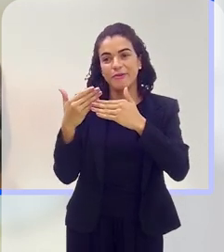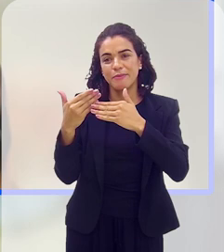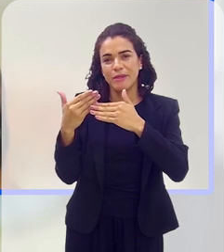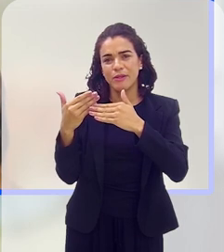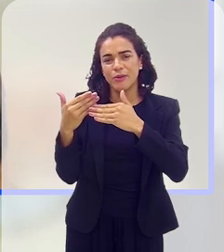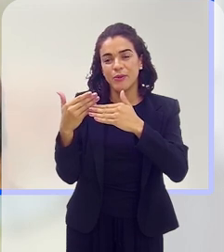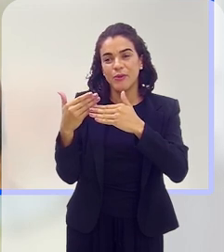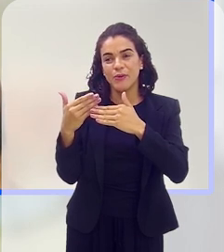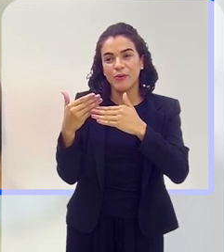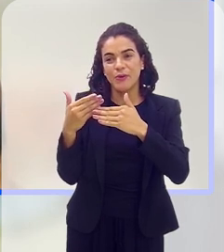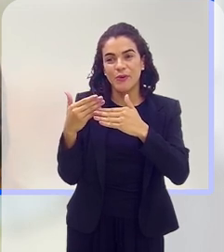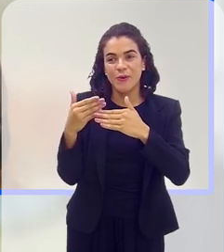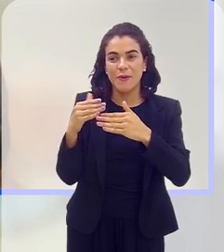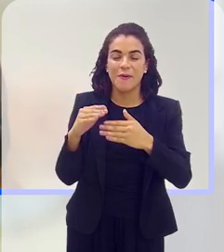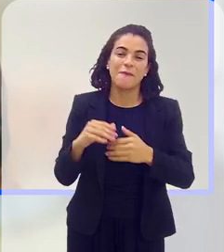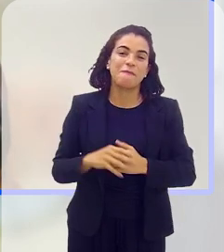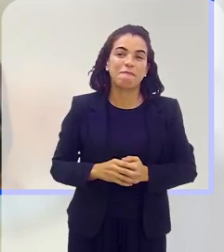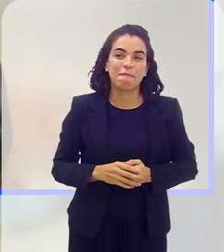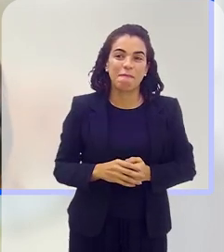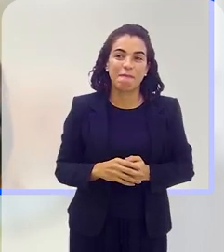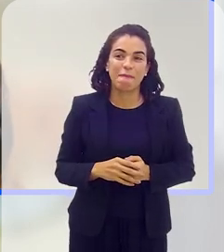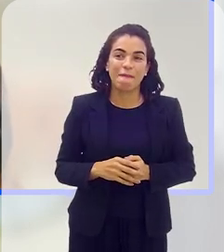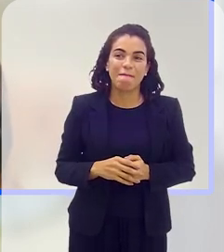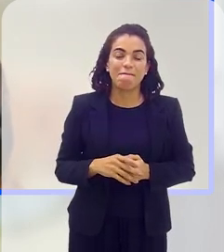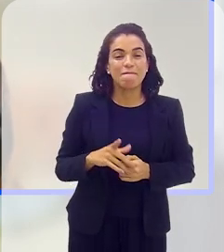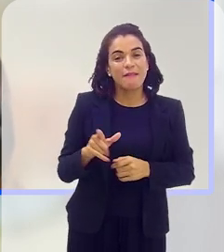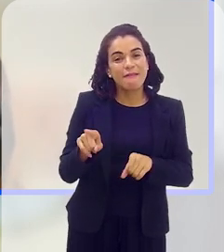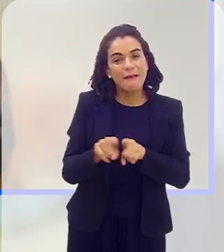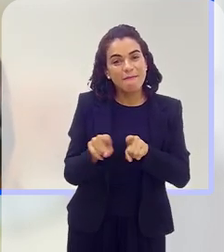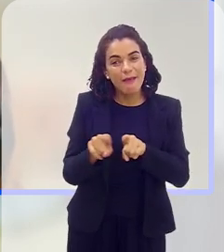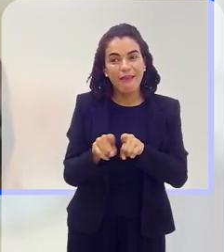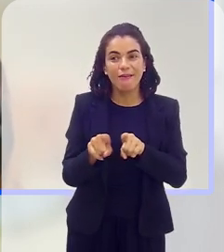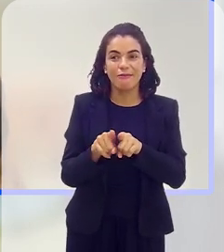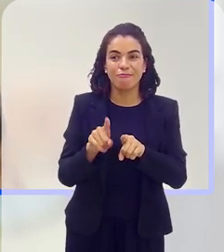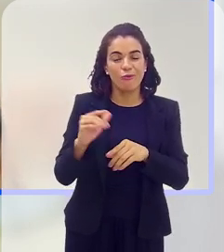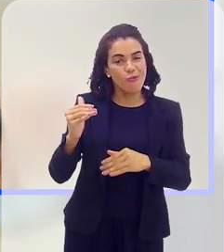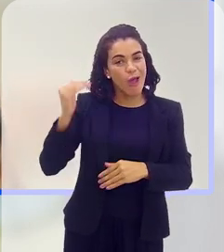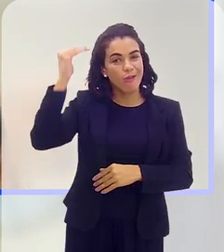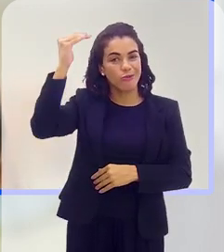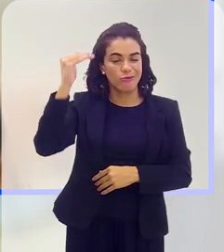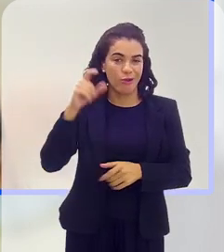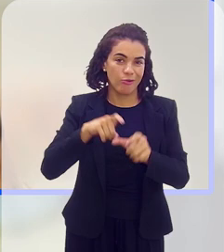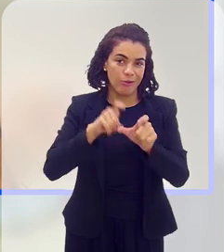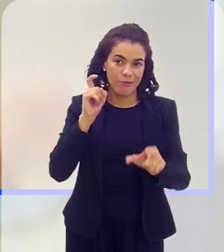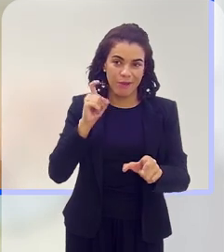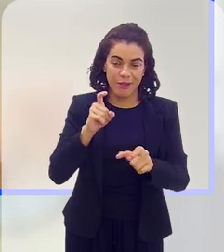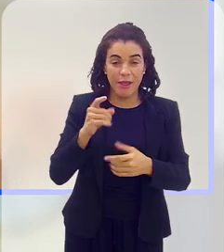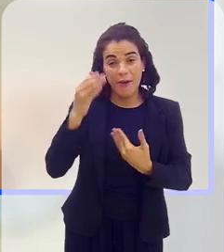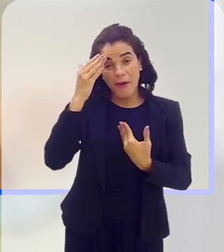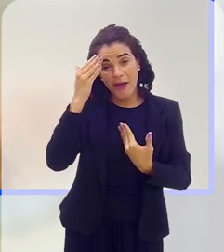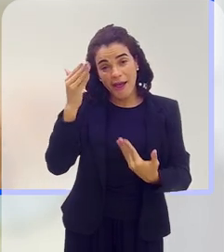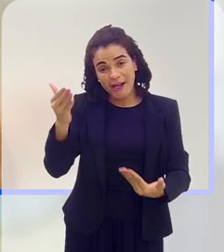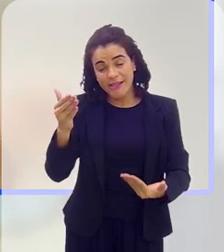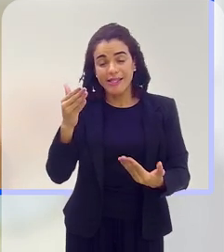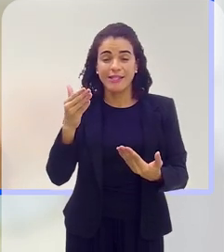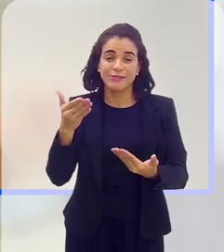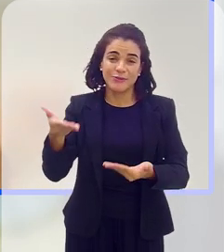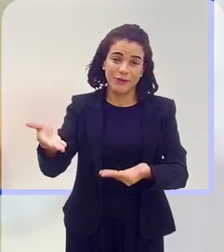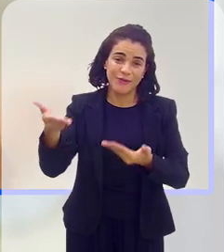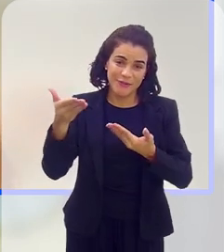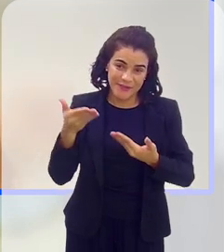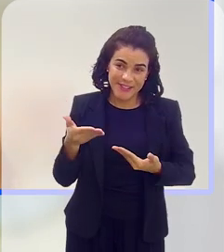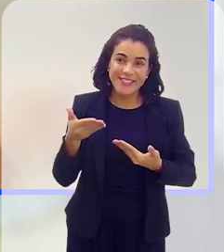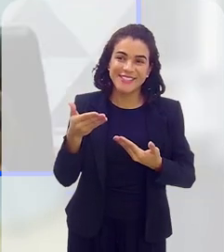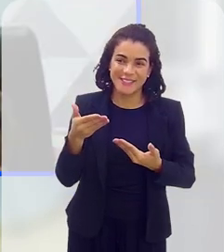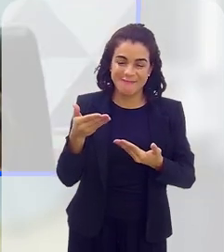sendo, trazendo benefícios para o desenvolvimento dessas crianças e sejam adultos com bastante autonomia. Eu que agradeço o convite,